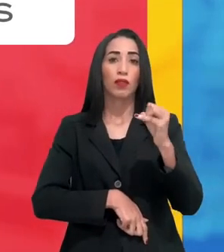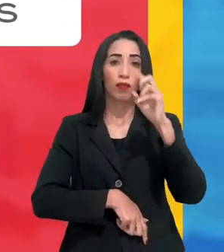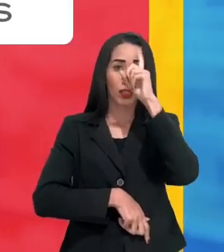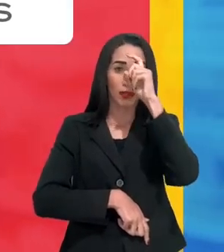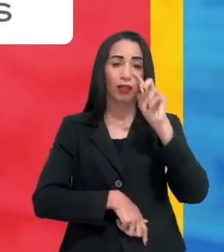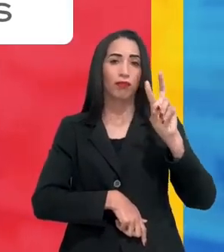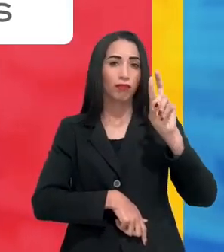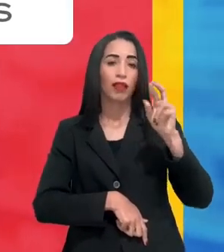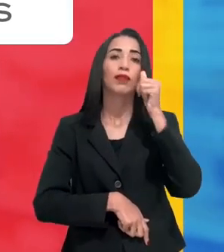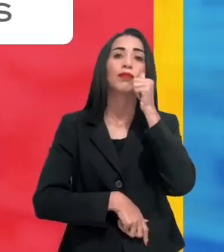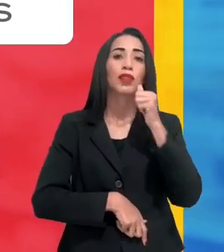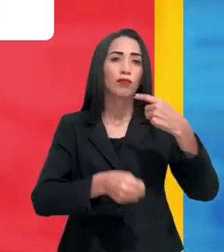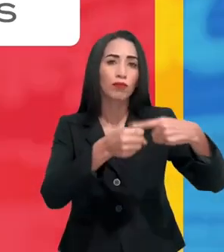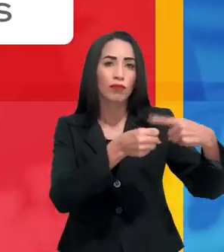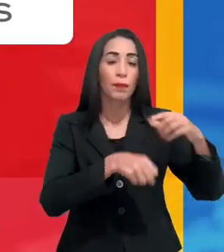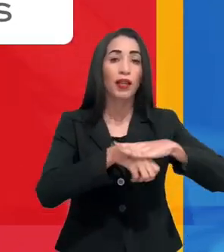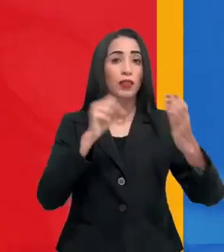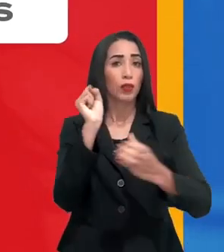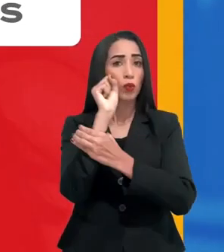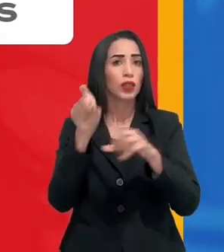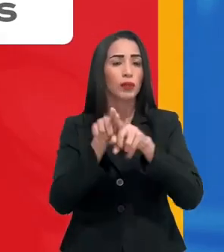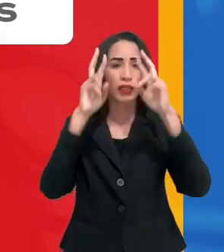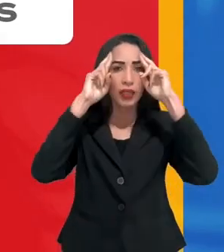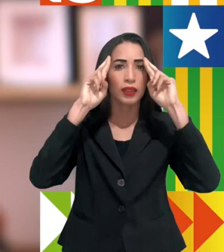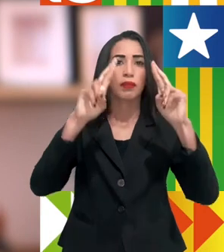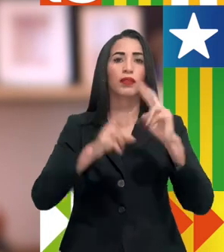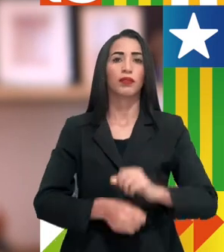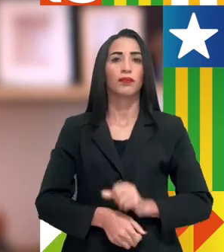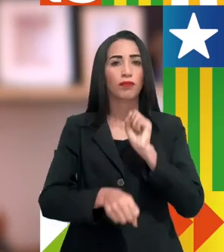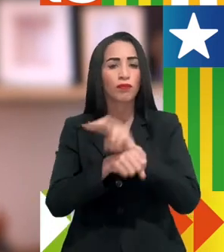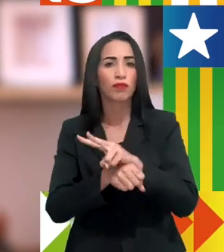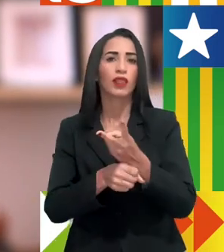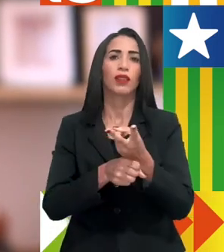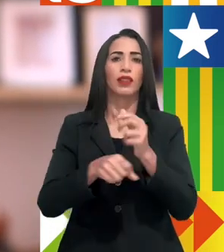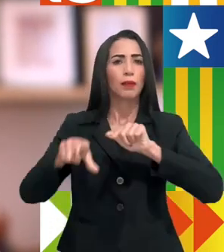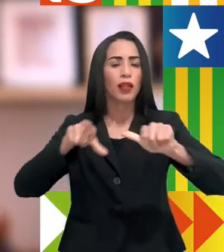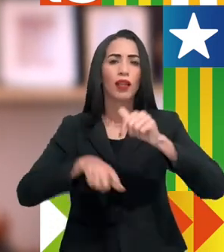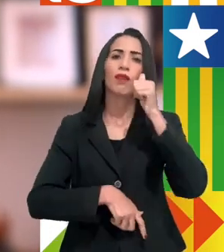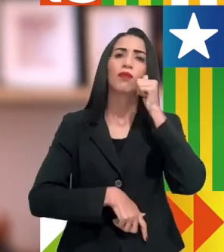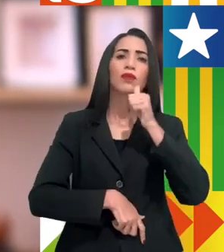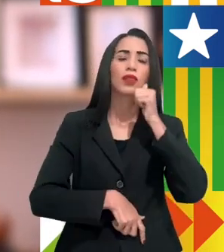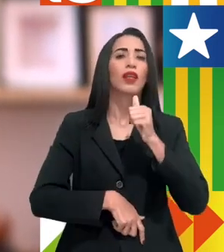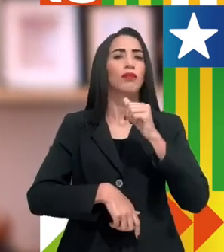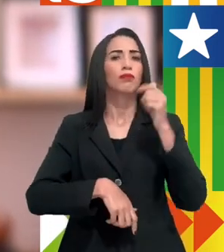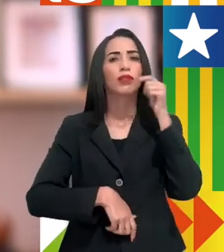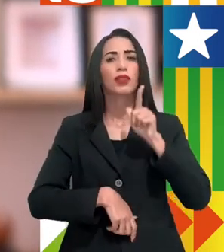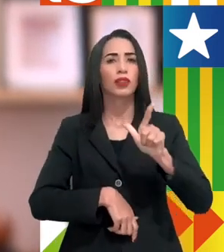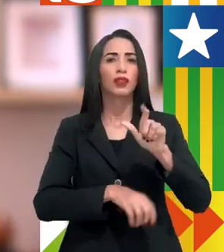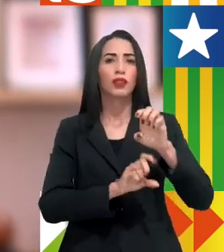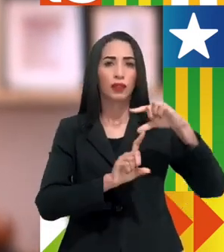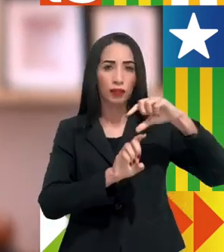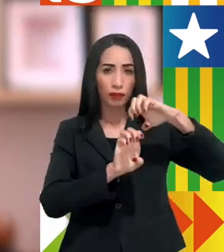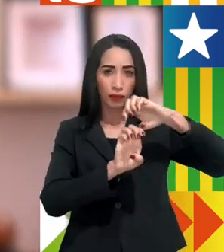maternidades no interior, mais segurança e respeito. Vamos gerar oportunidades para a mulher trabalhar, empreender,